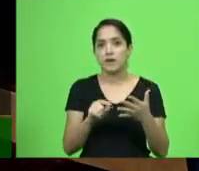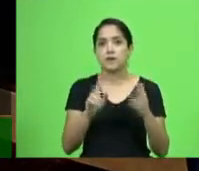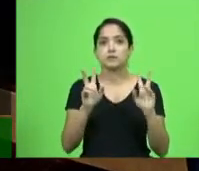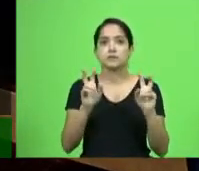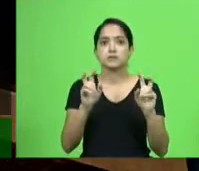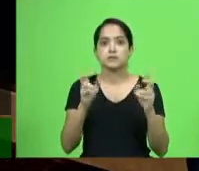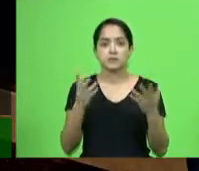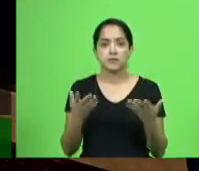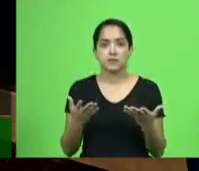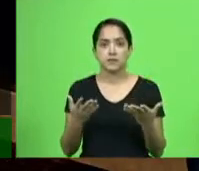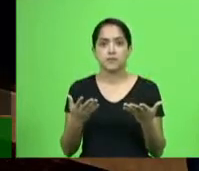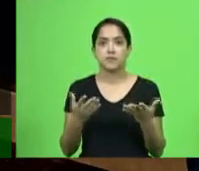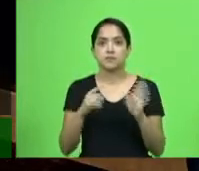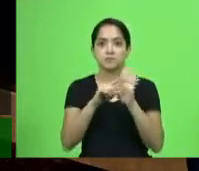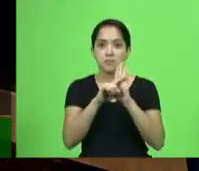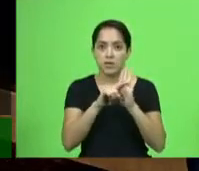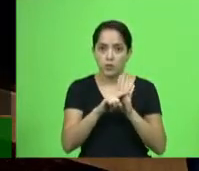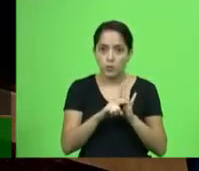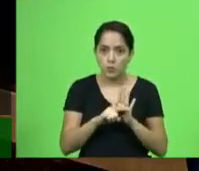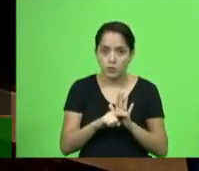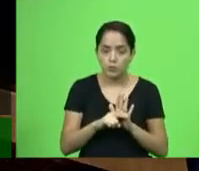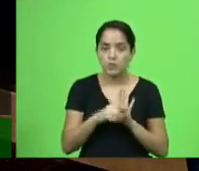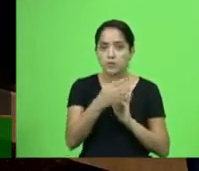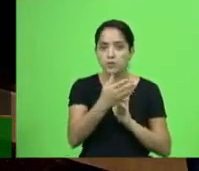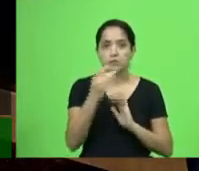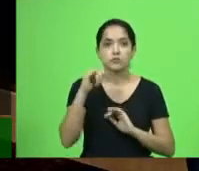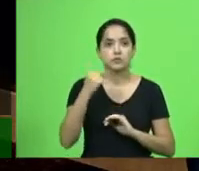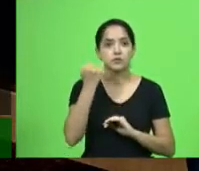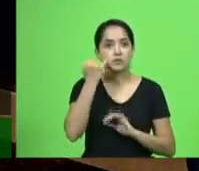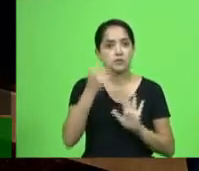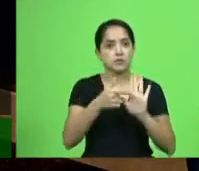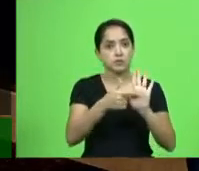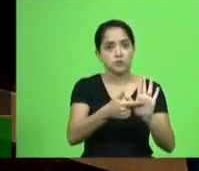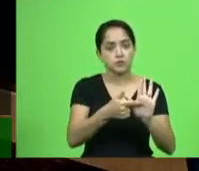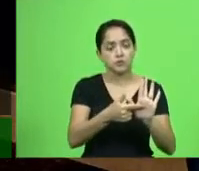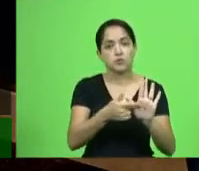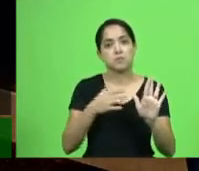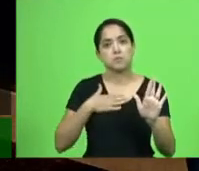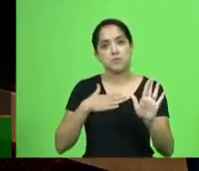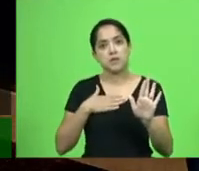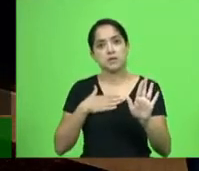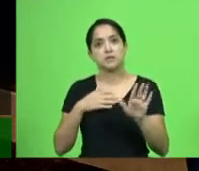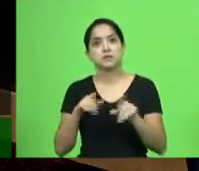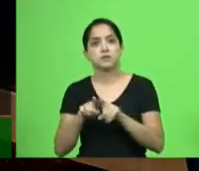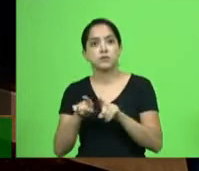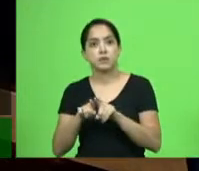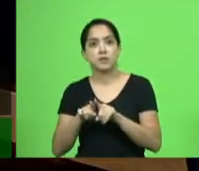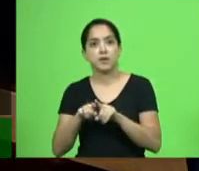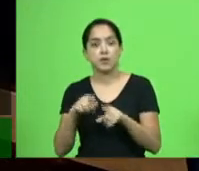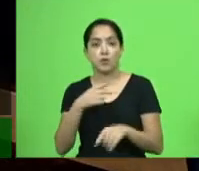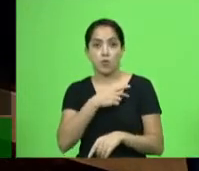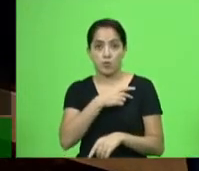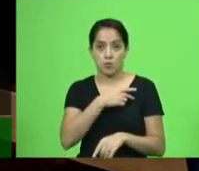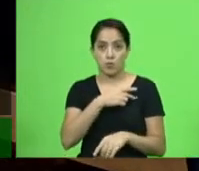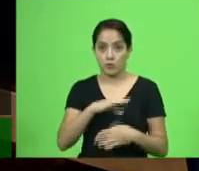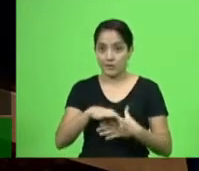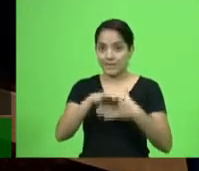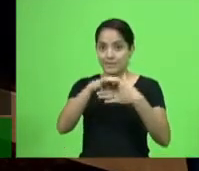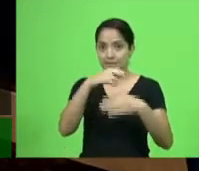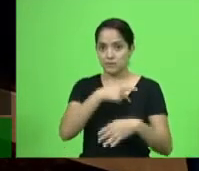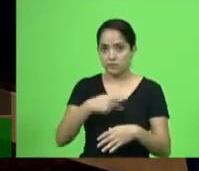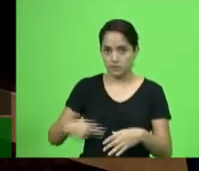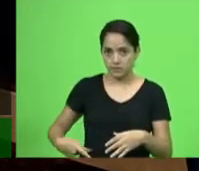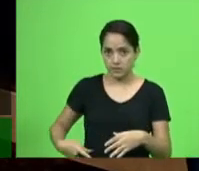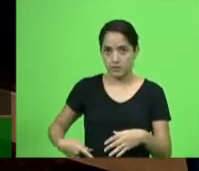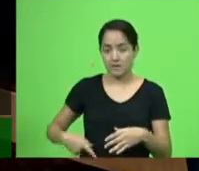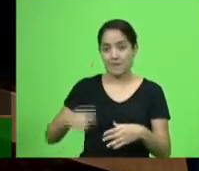o deputado Gerset apresenta esse requerimento, mas eu faço, como líder do governo, um pedido para que a data